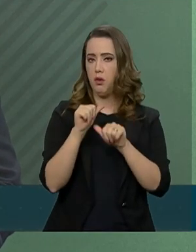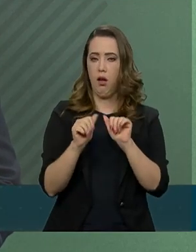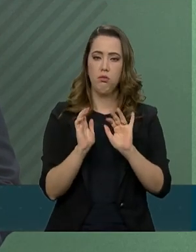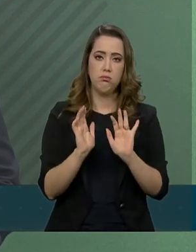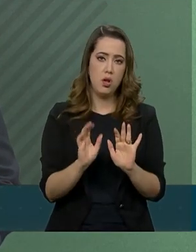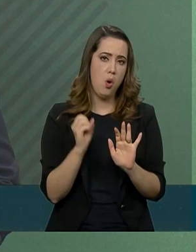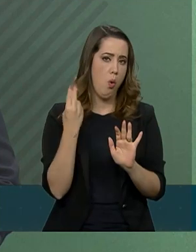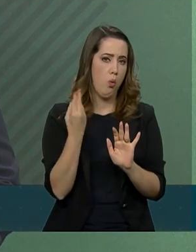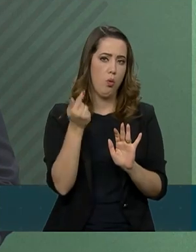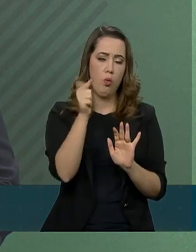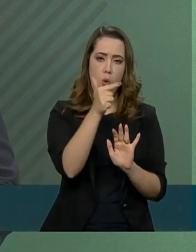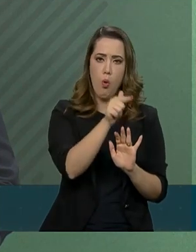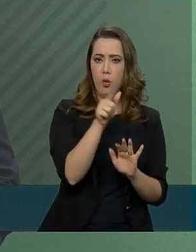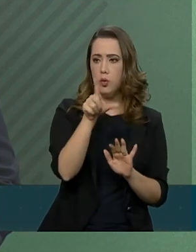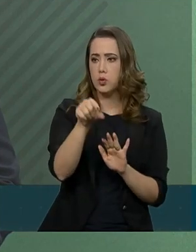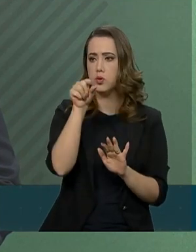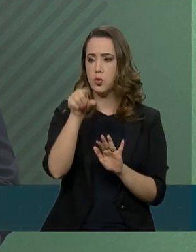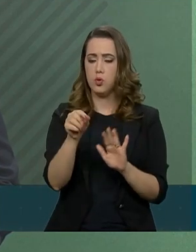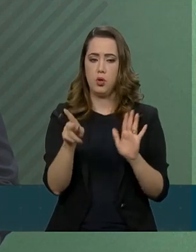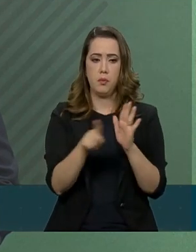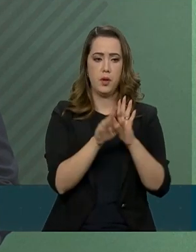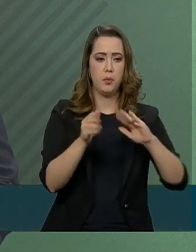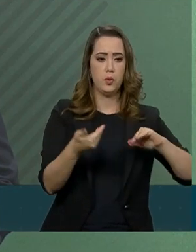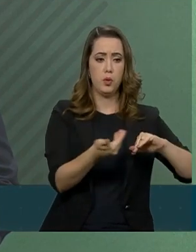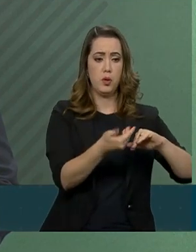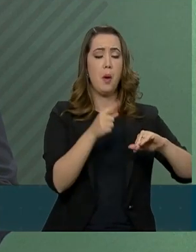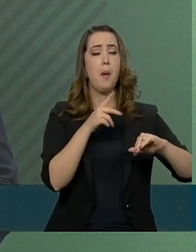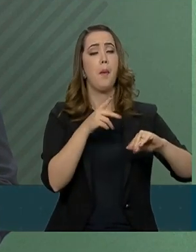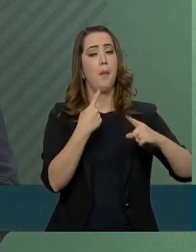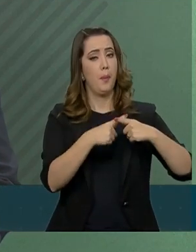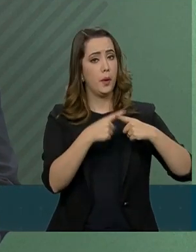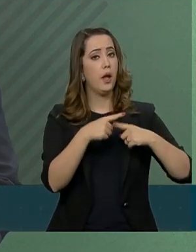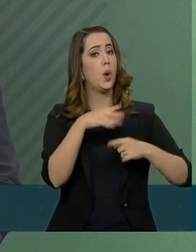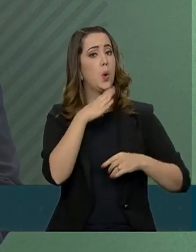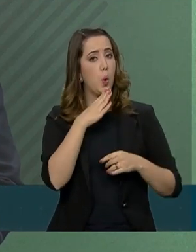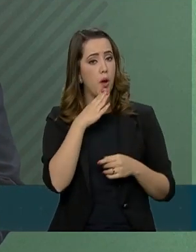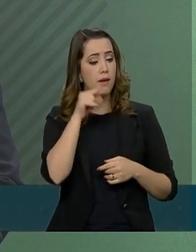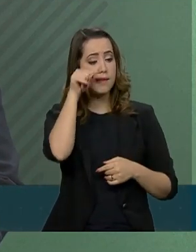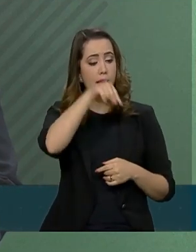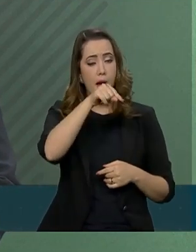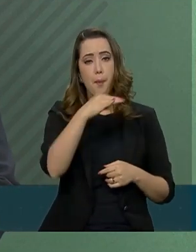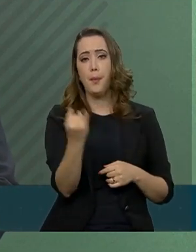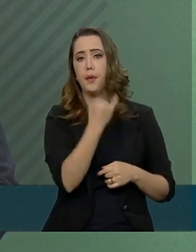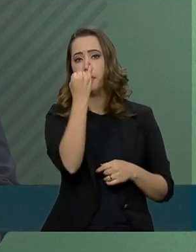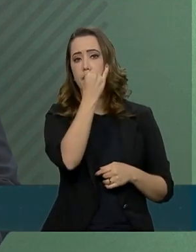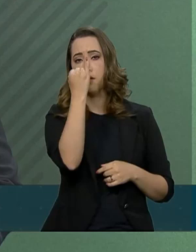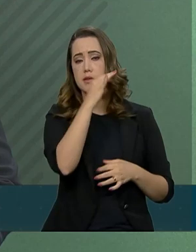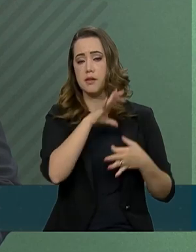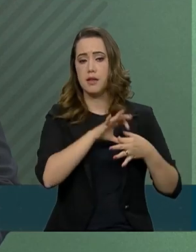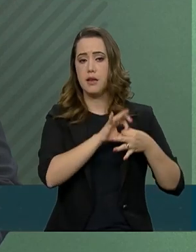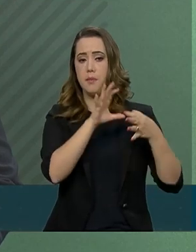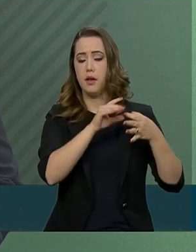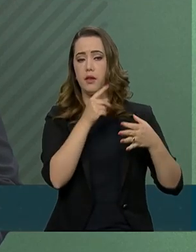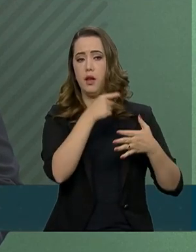ou outras dedicações do Congresso, porque reconhece a importância da independência dos três poderes.